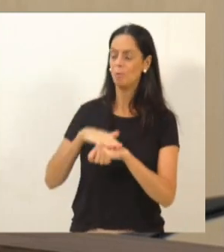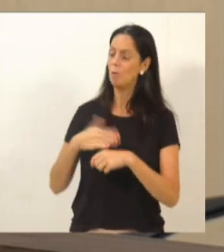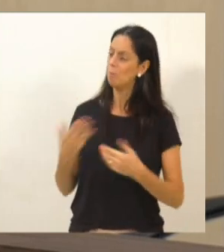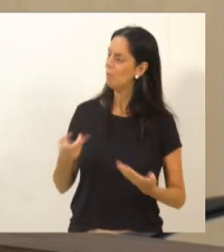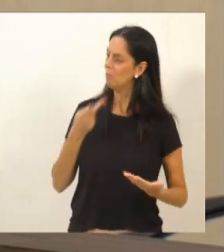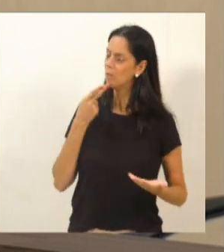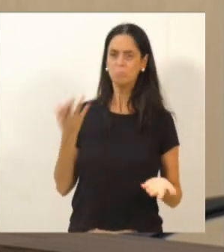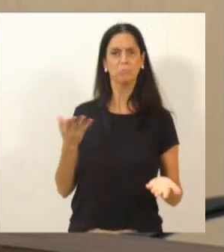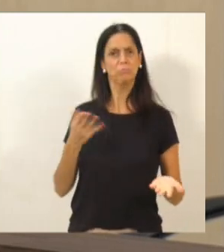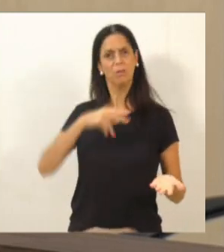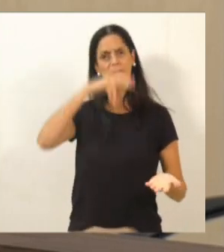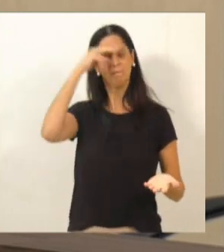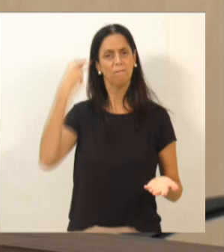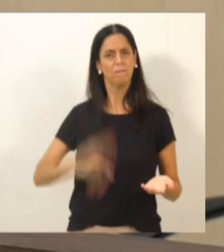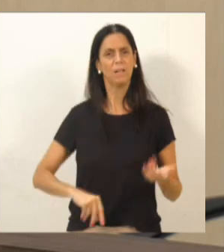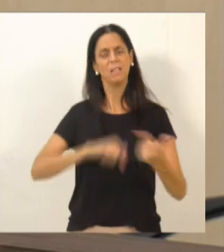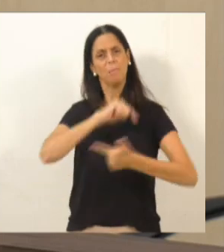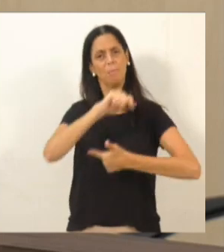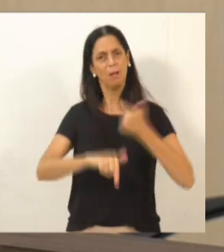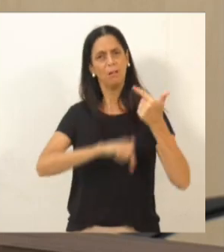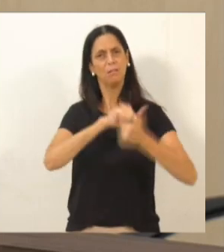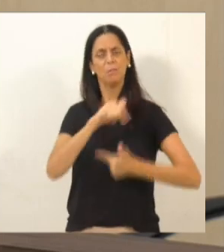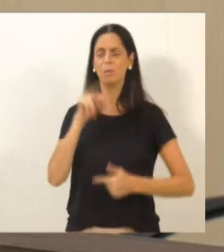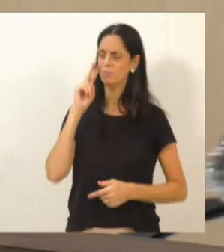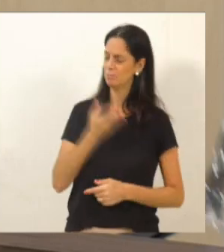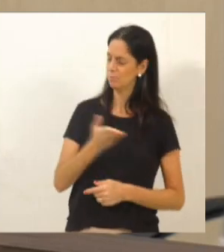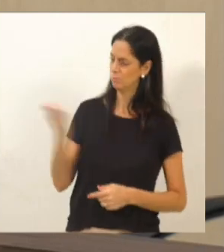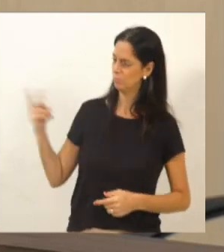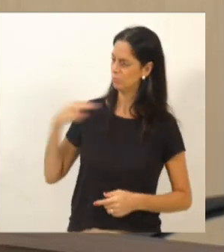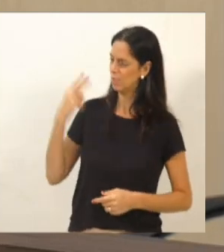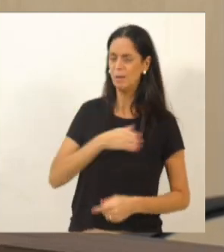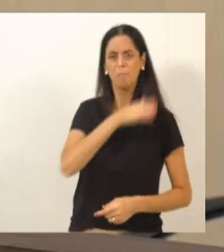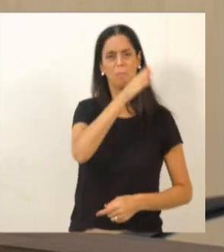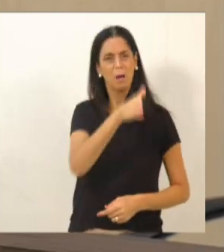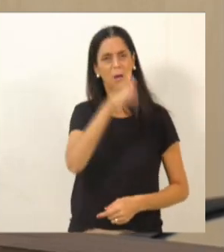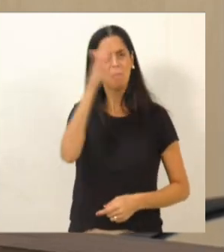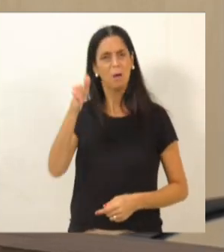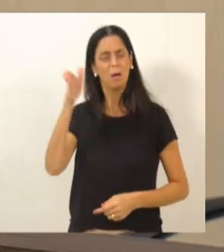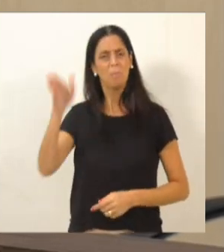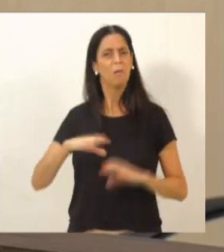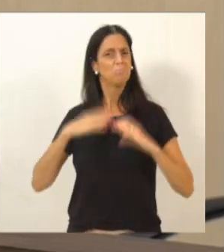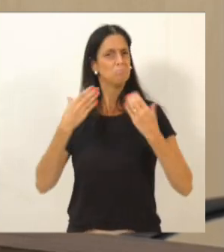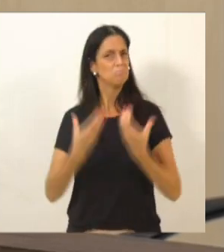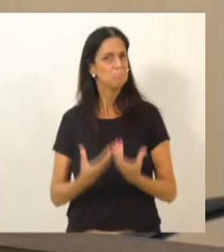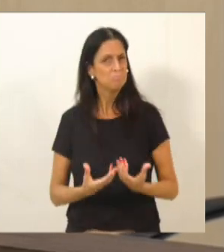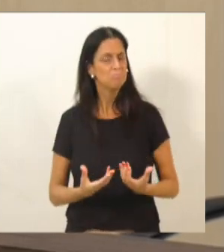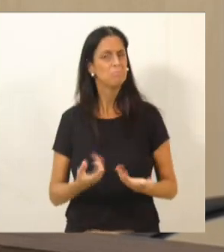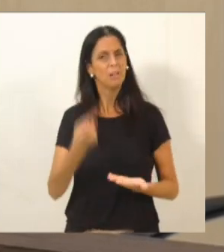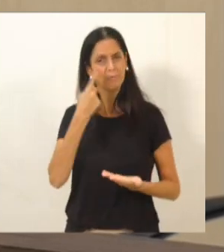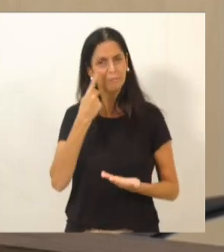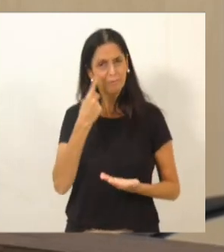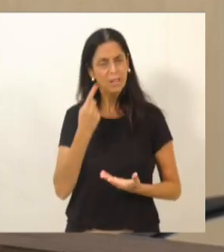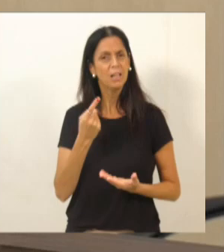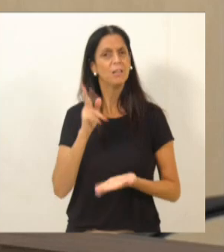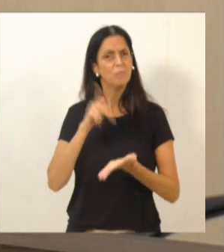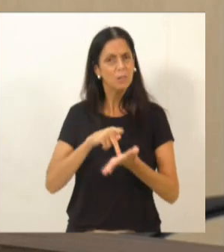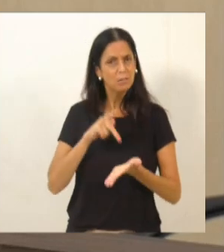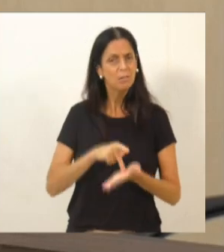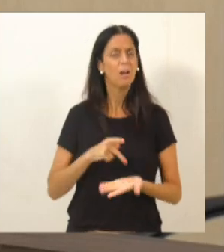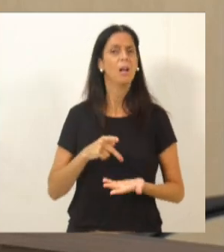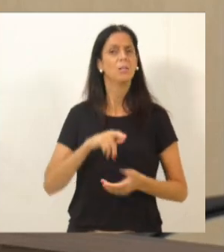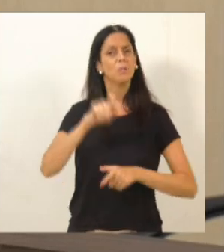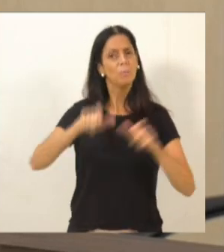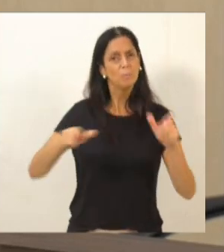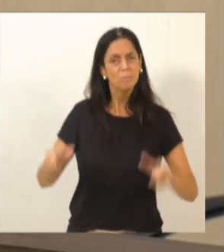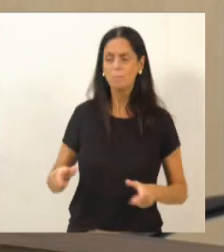trabalha tanto, vê tantos vereadores andando tanto pelas comunidades, a gente vê tanto vereador indo em escola,